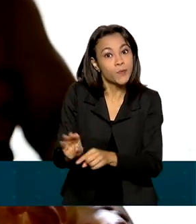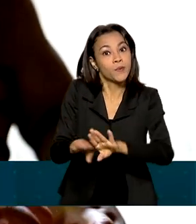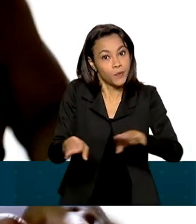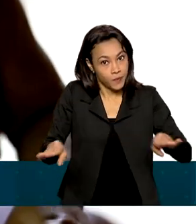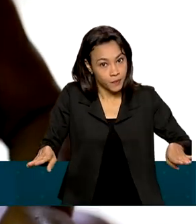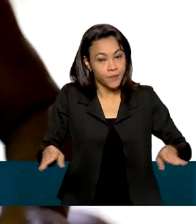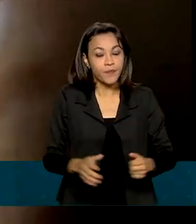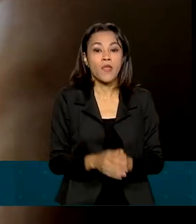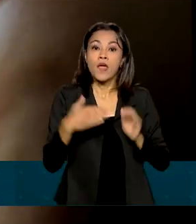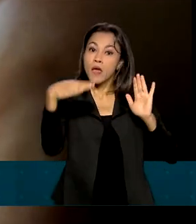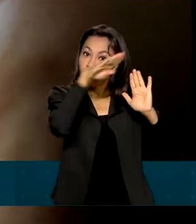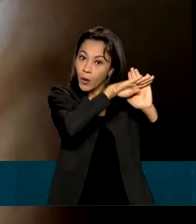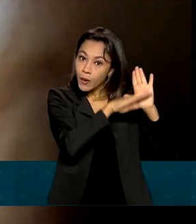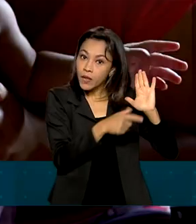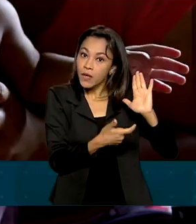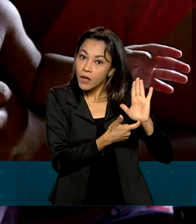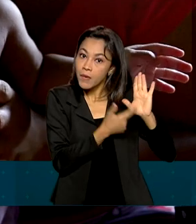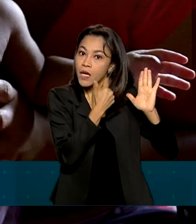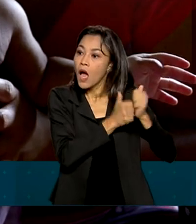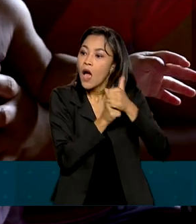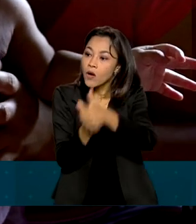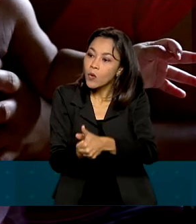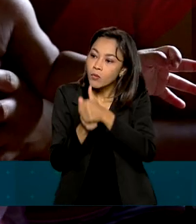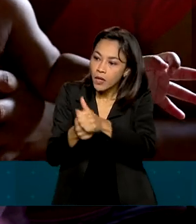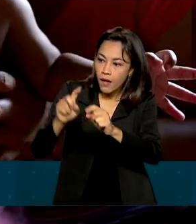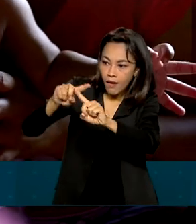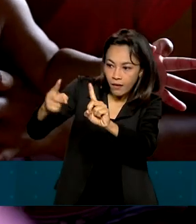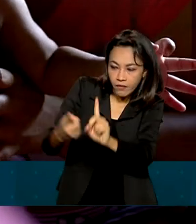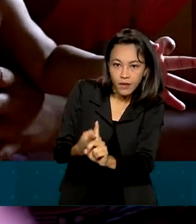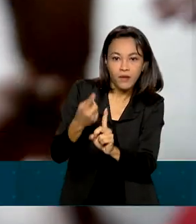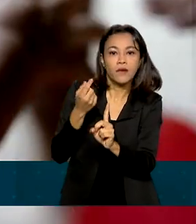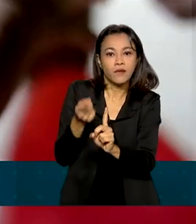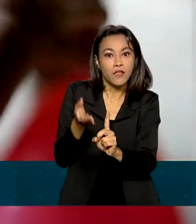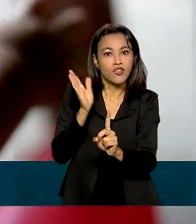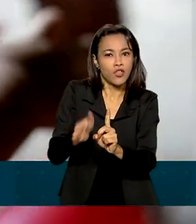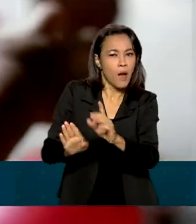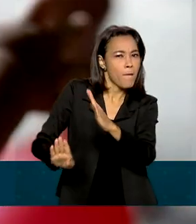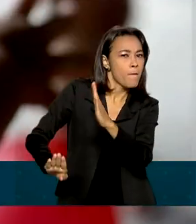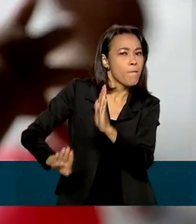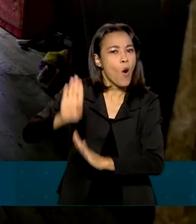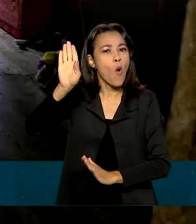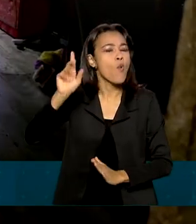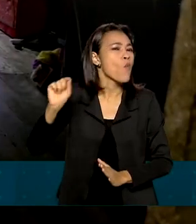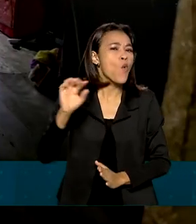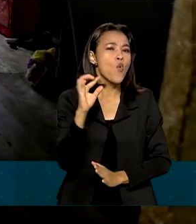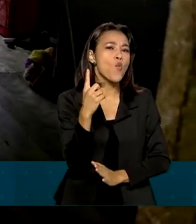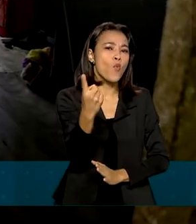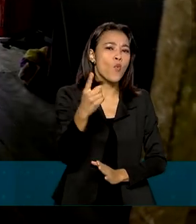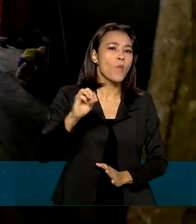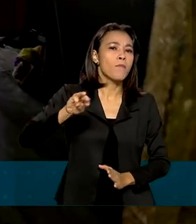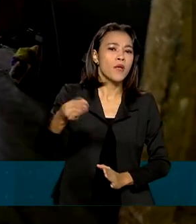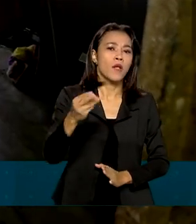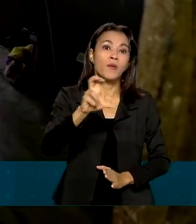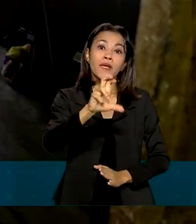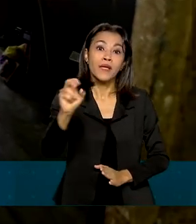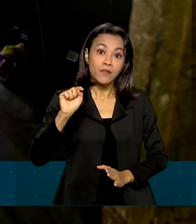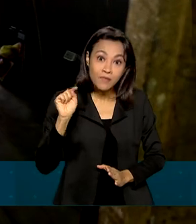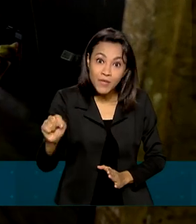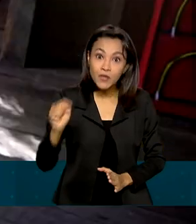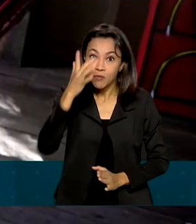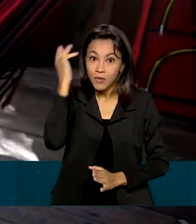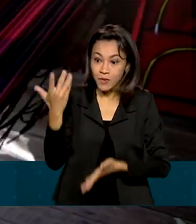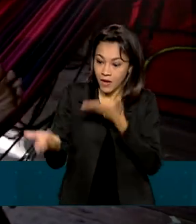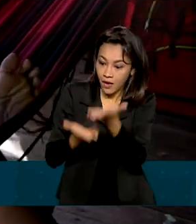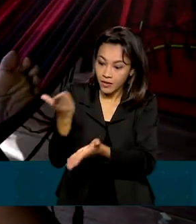programa, que também faz acompanhamento da gravidez, já superou a marca de 1 milhão e meio de pessoas atendidas,